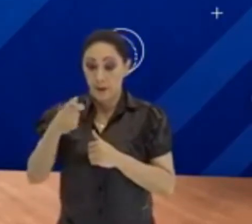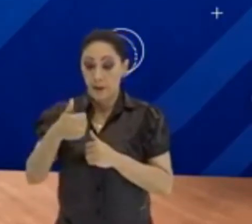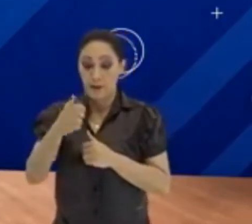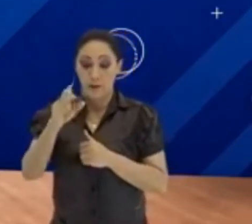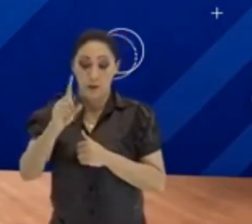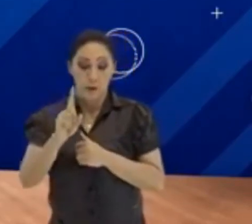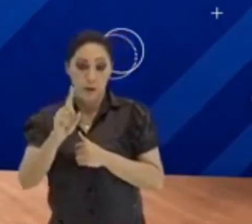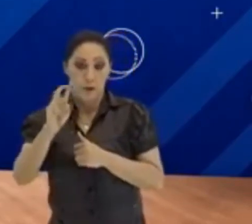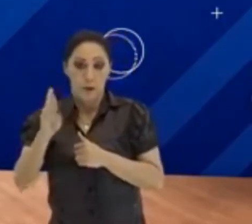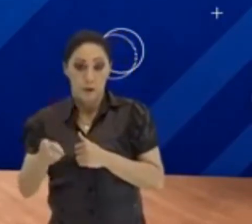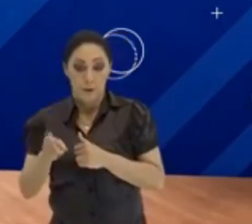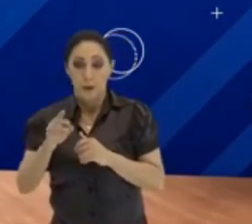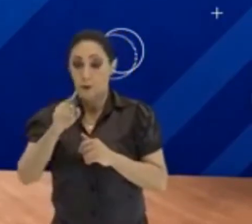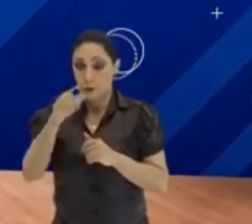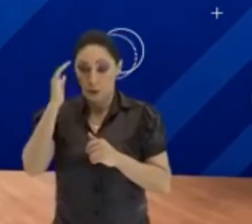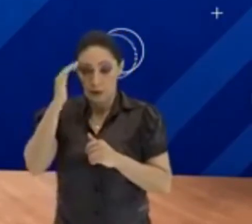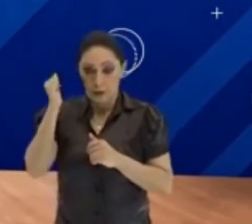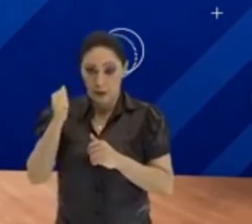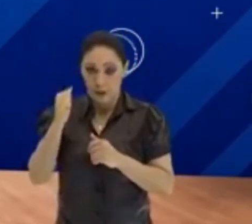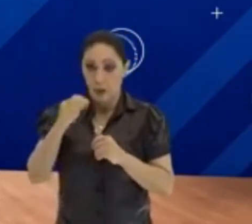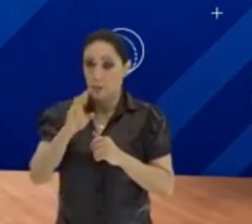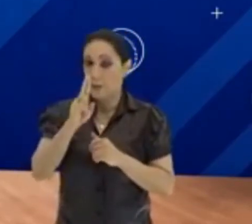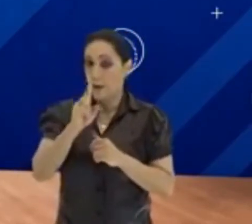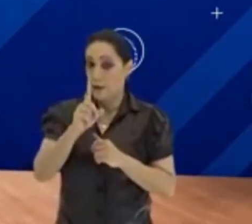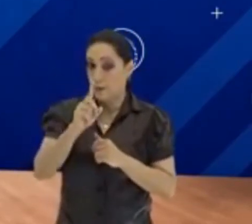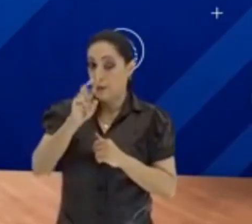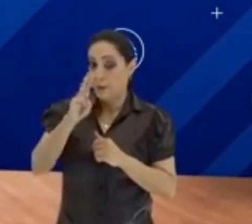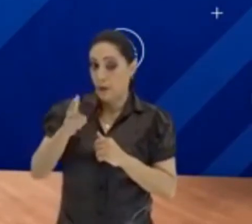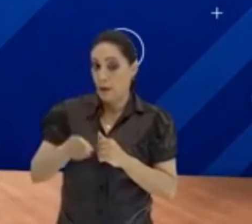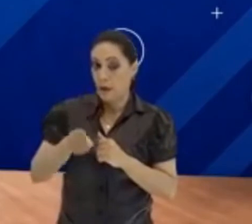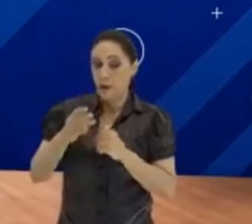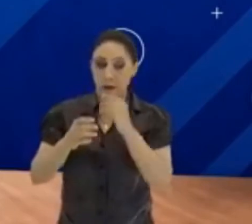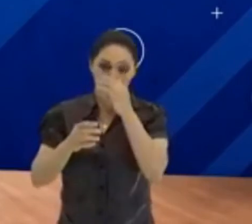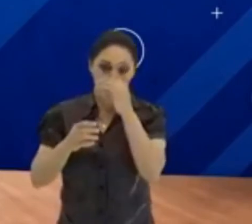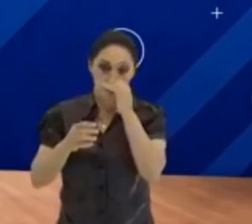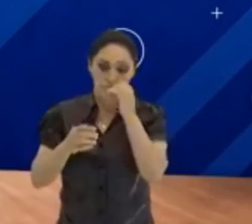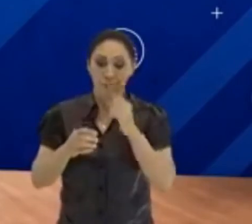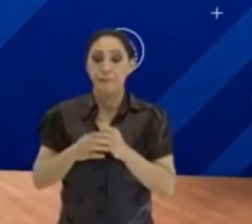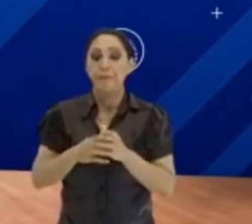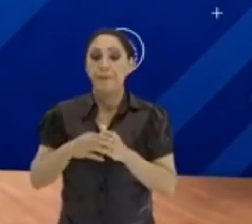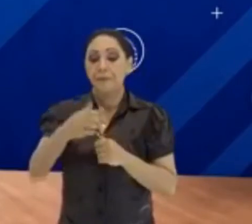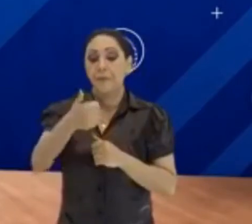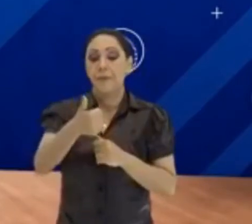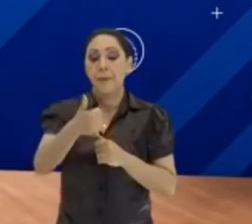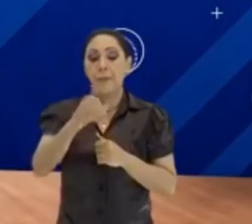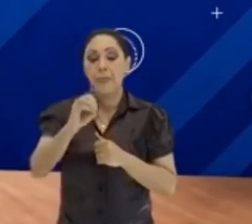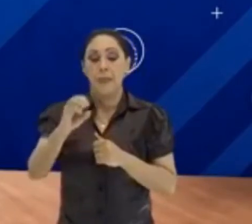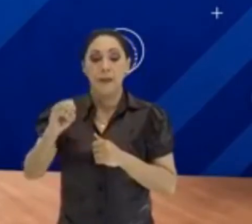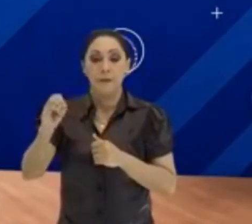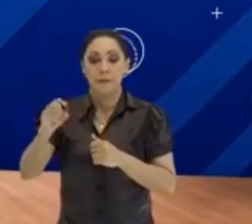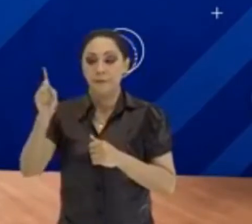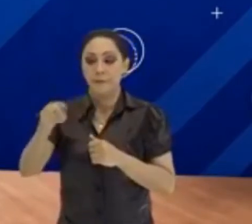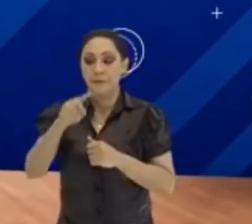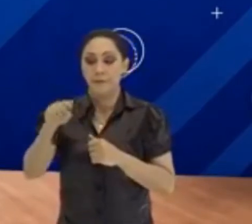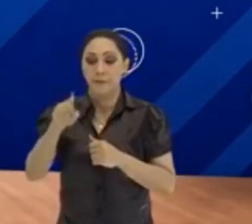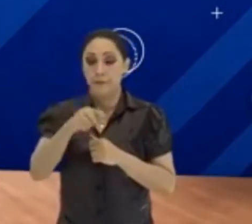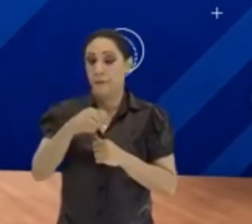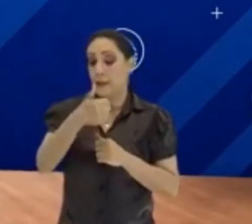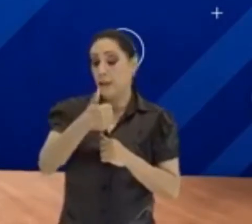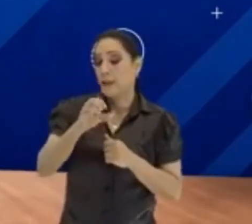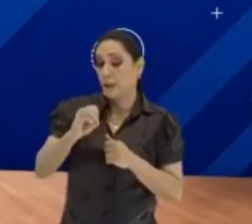10% de mil, mil reais, é o 100%. lembra? 10% tira um zero. É 100 reais. Concorda comigo?